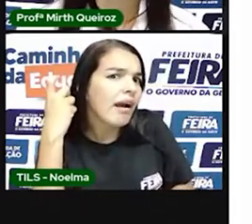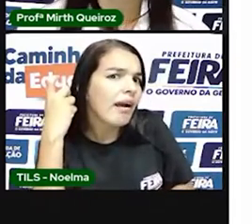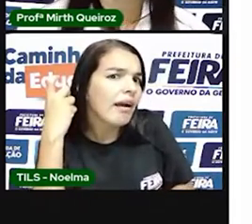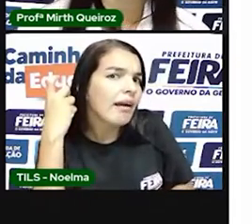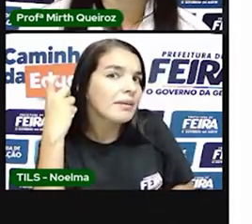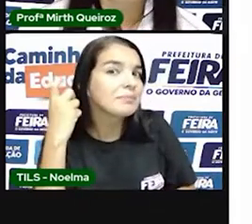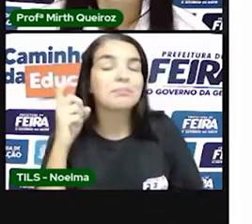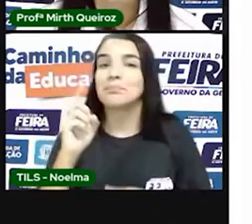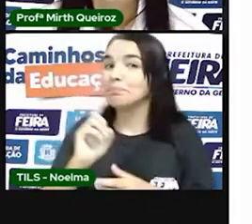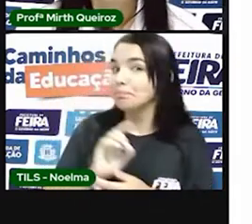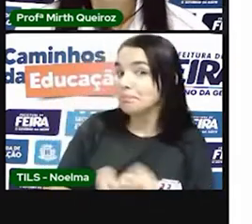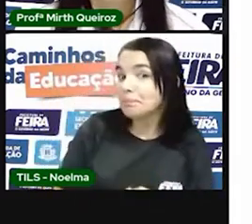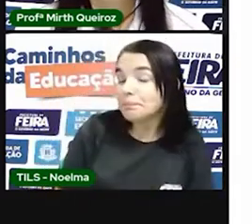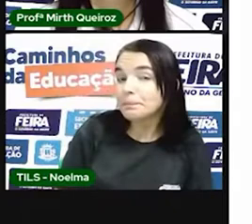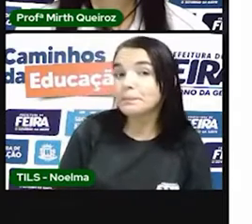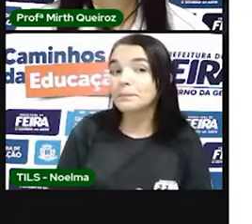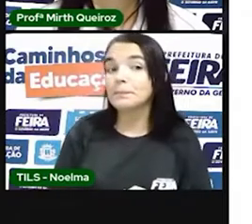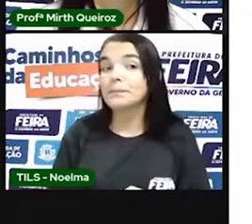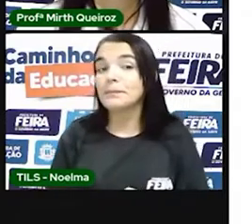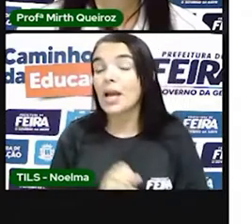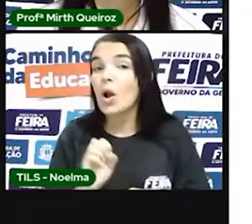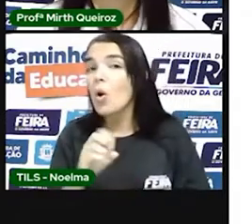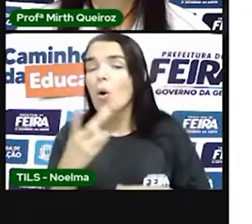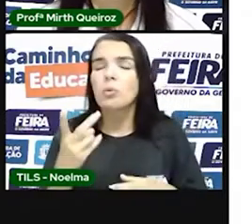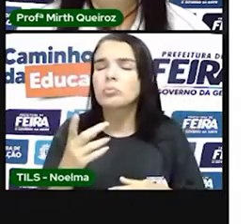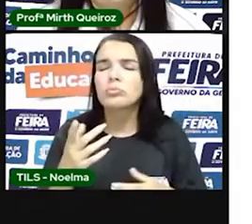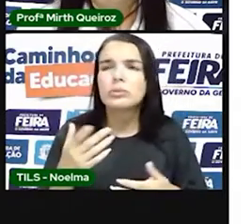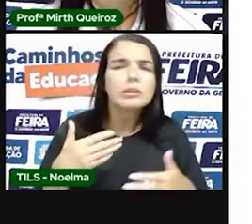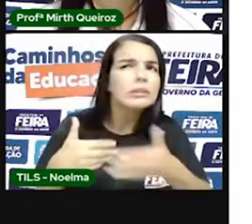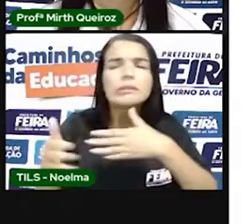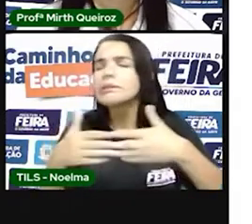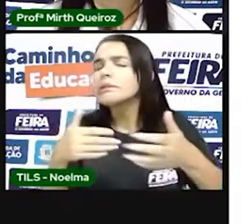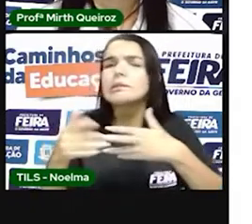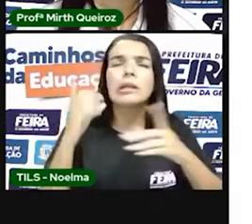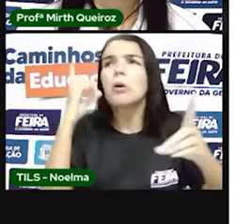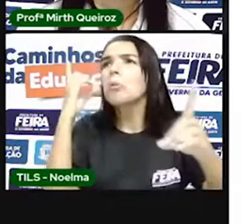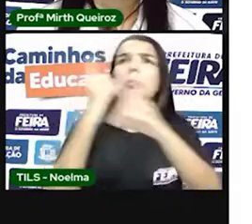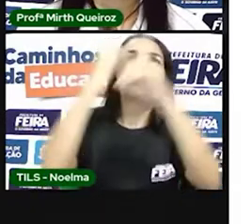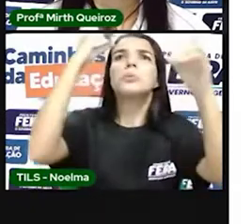descobrir uma nova terra? Ou foi pelo acaso?